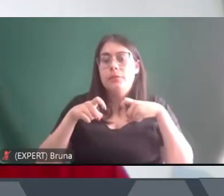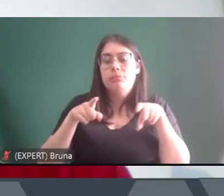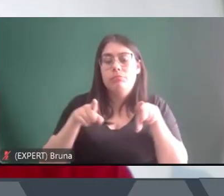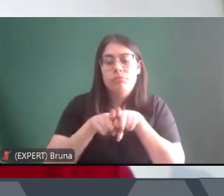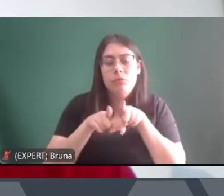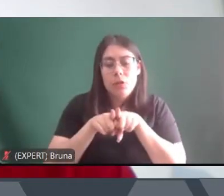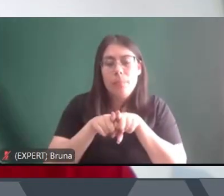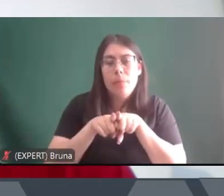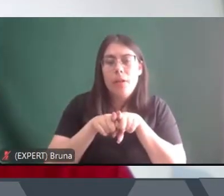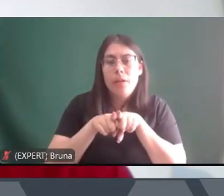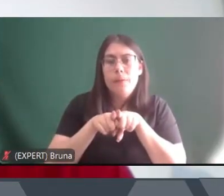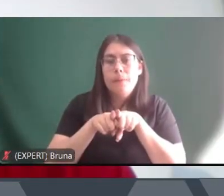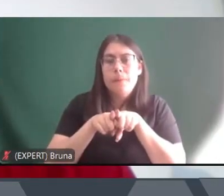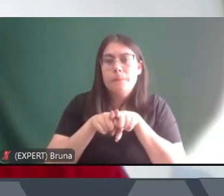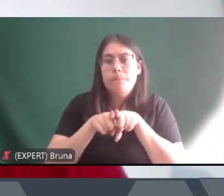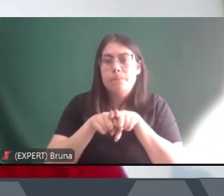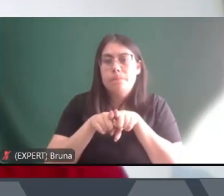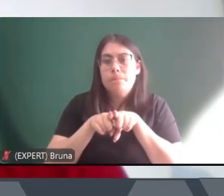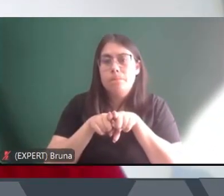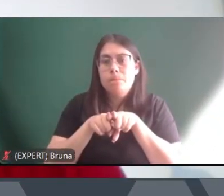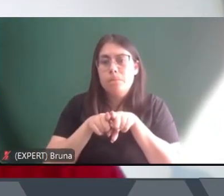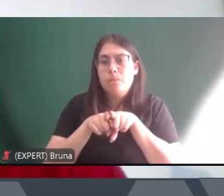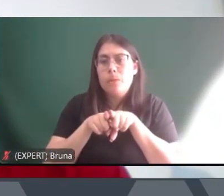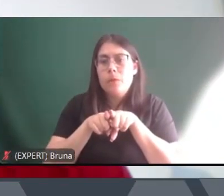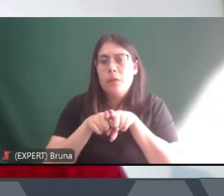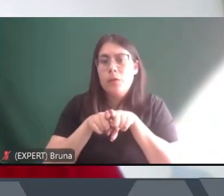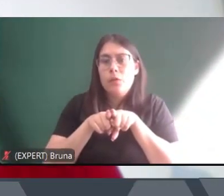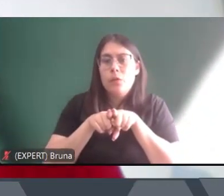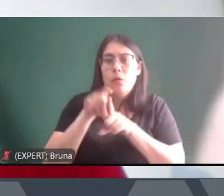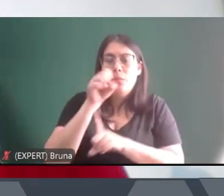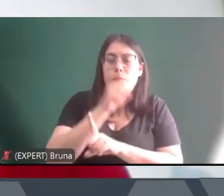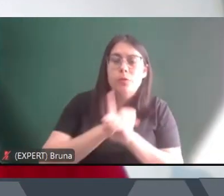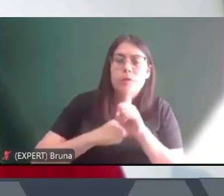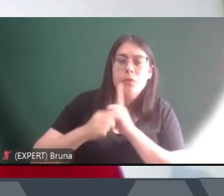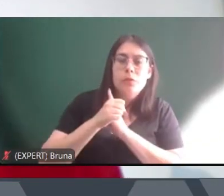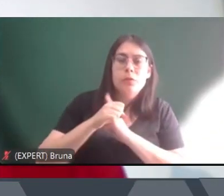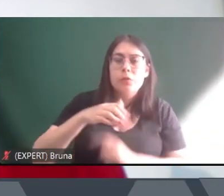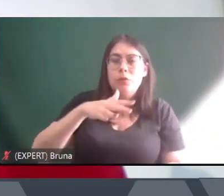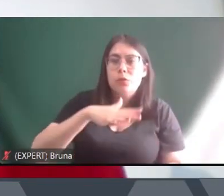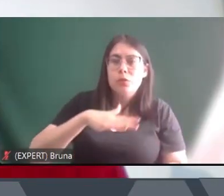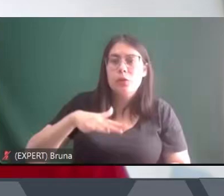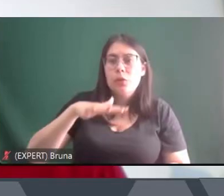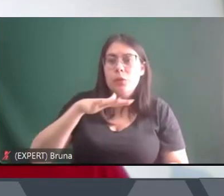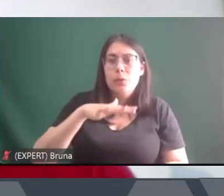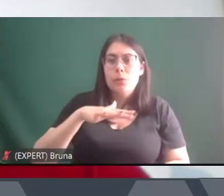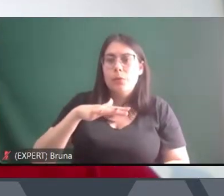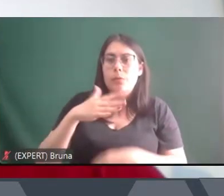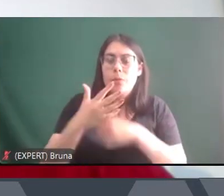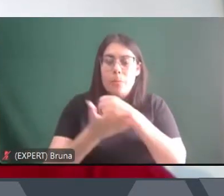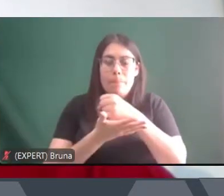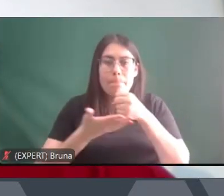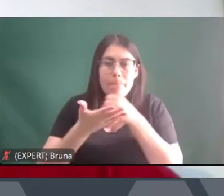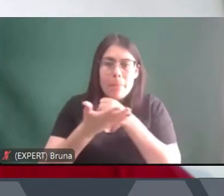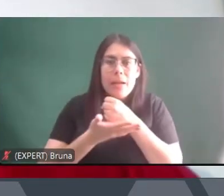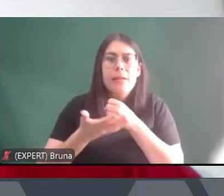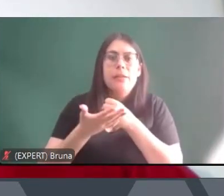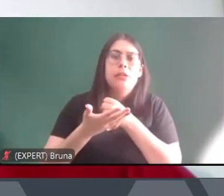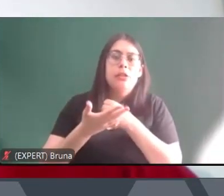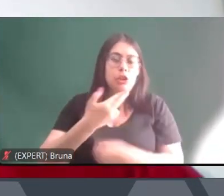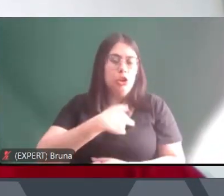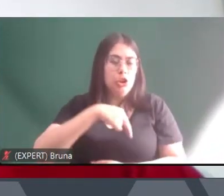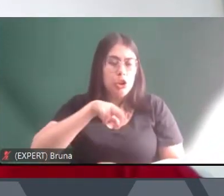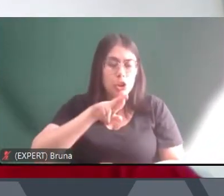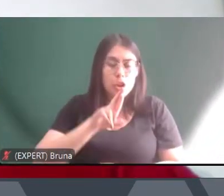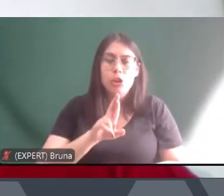tempo, um cimento social, uma ligação social baseada num tipo de religiosidade muito própria da